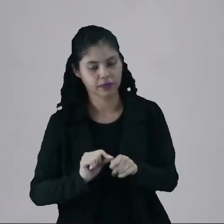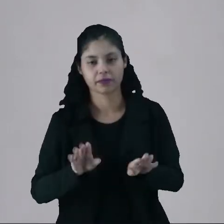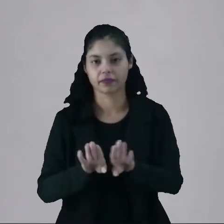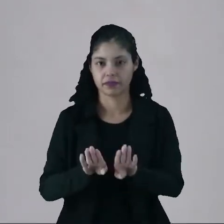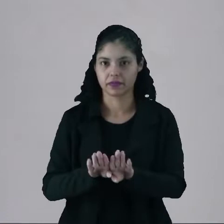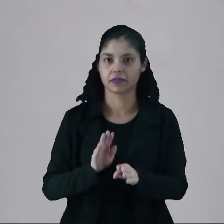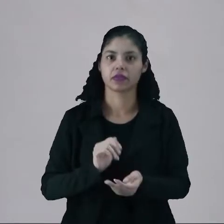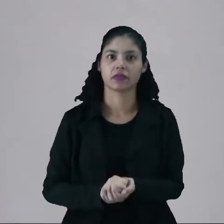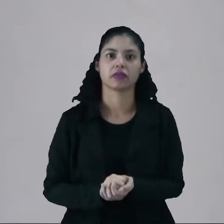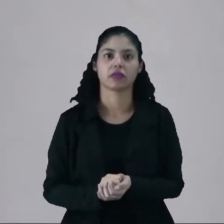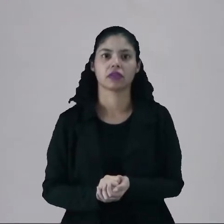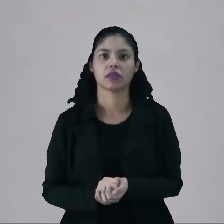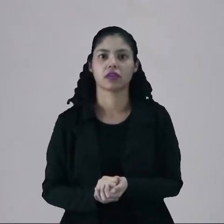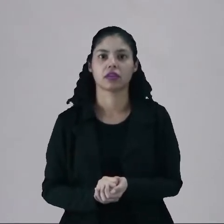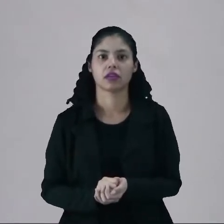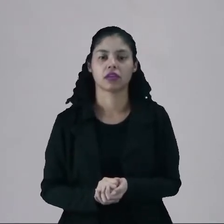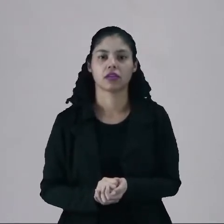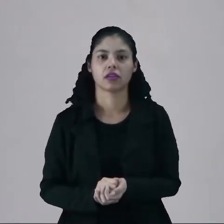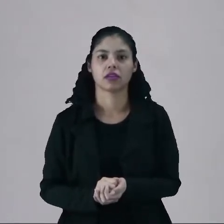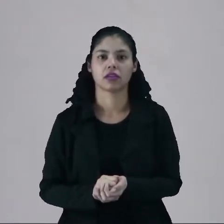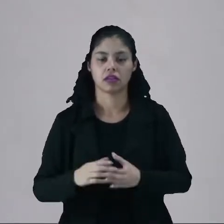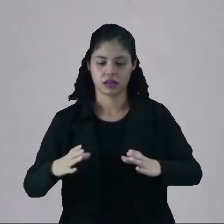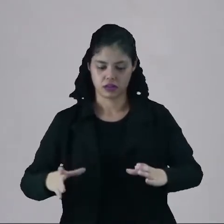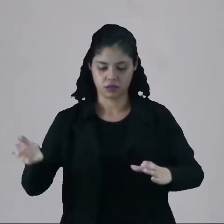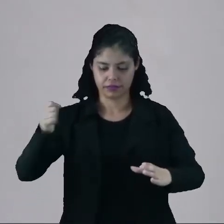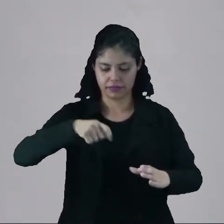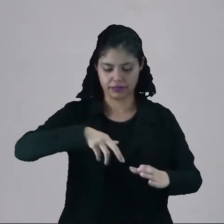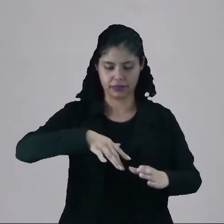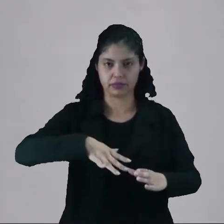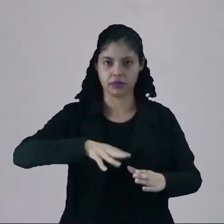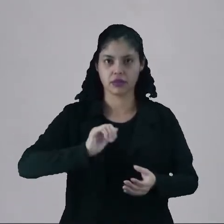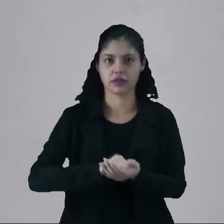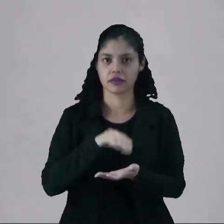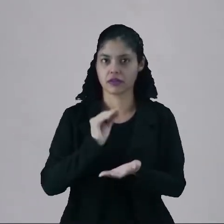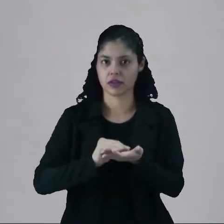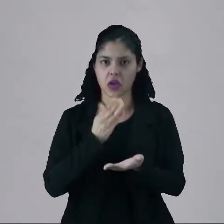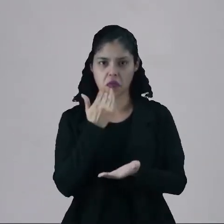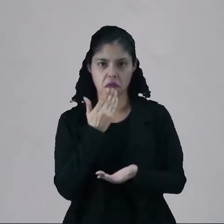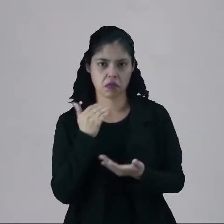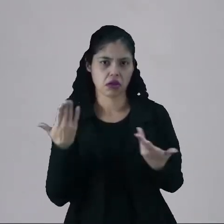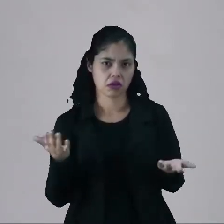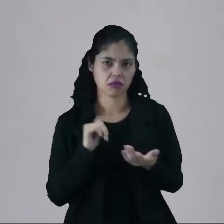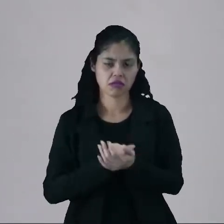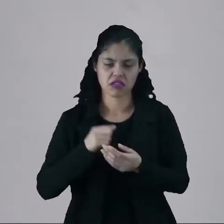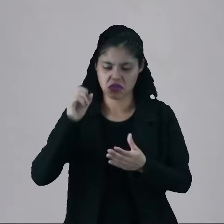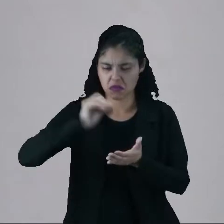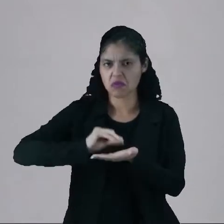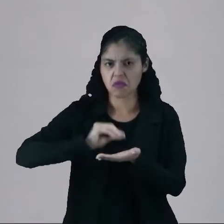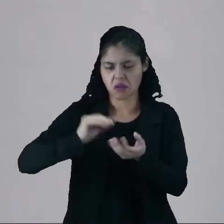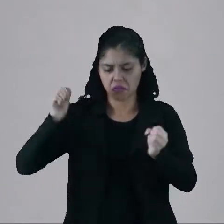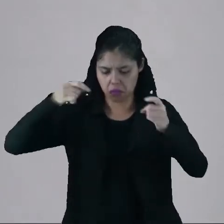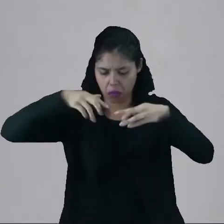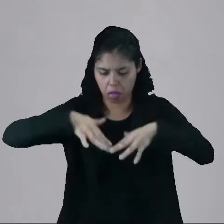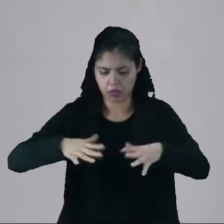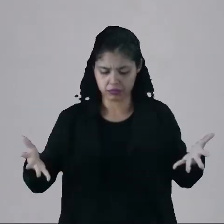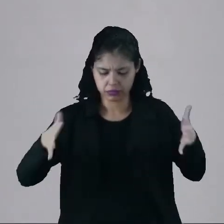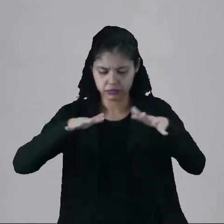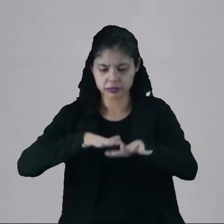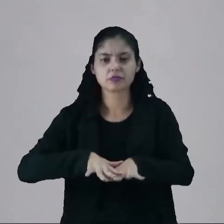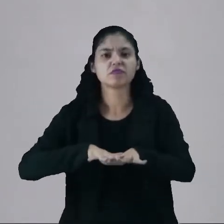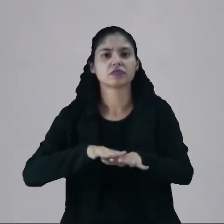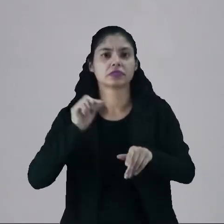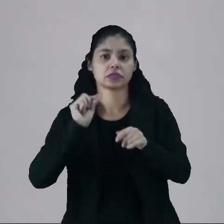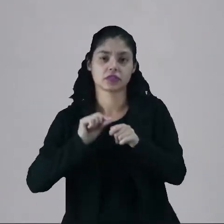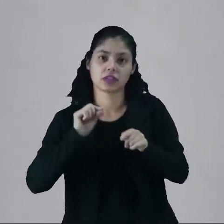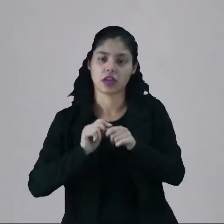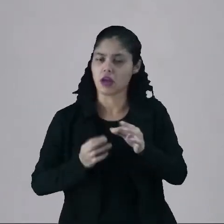isso. Você vai lá para o fundo, você coloca ali uma porção de sobras de comida, faz a cobertura dele, mas se você fizer isso